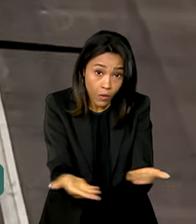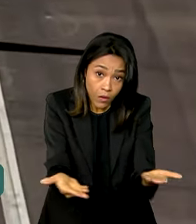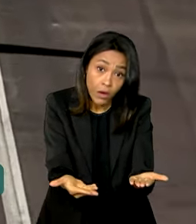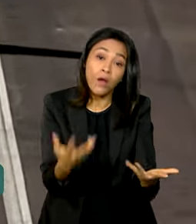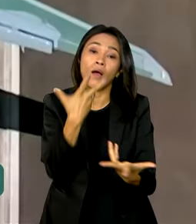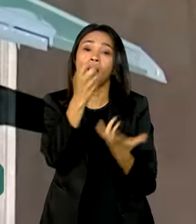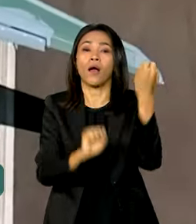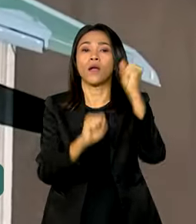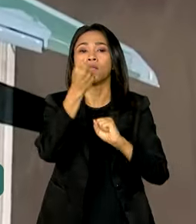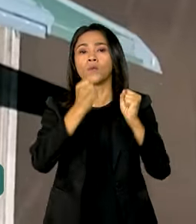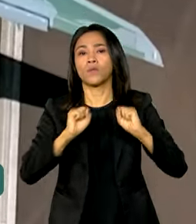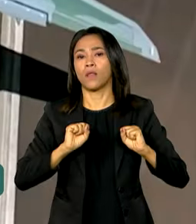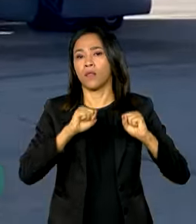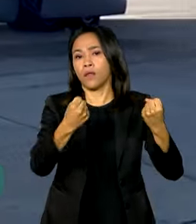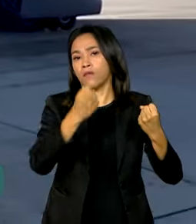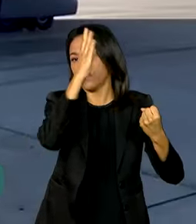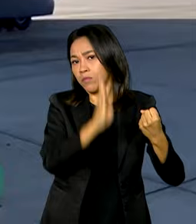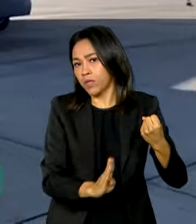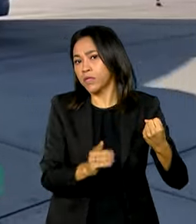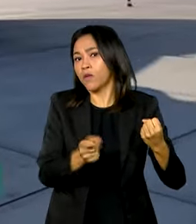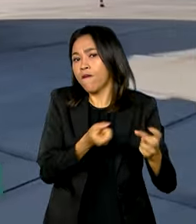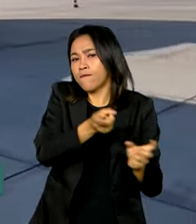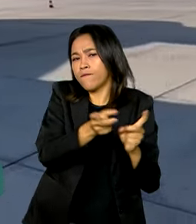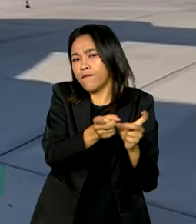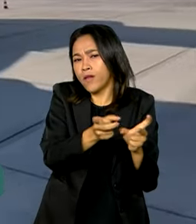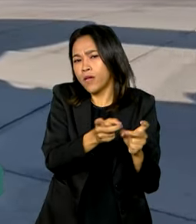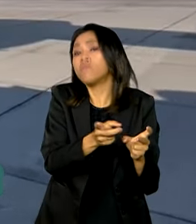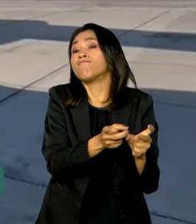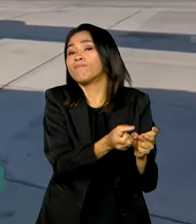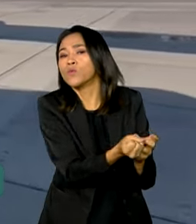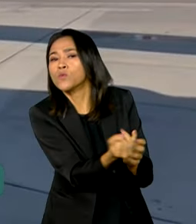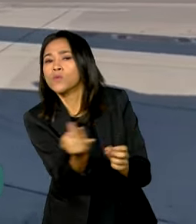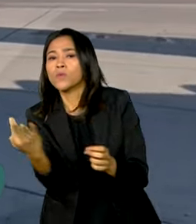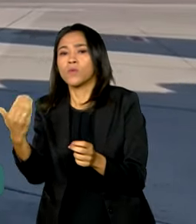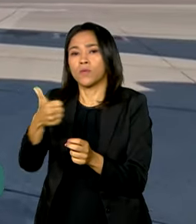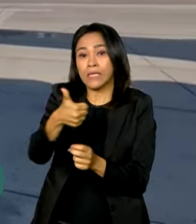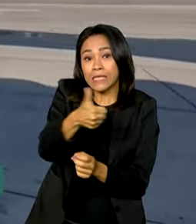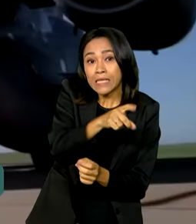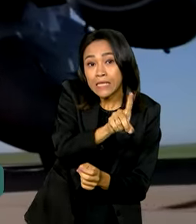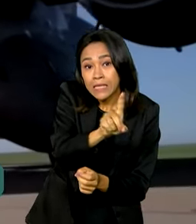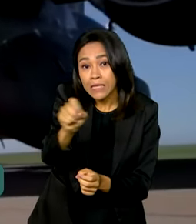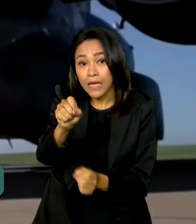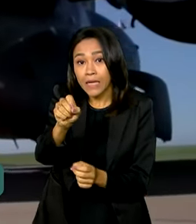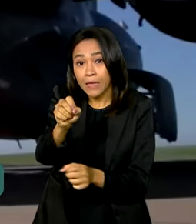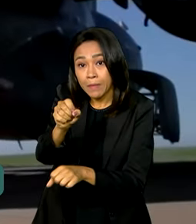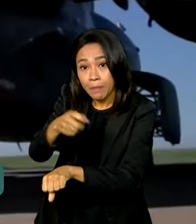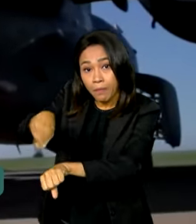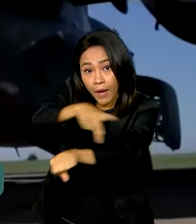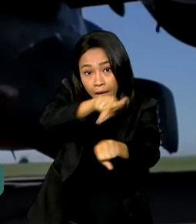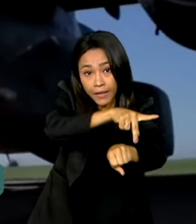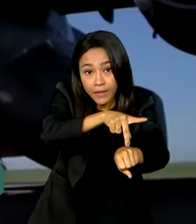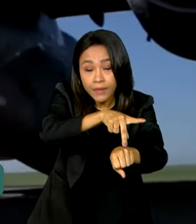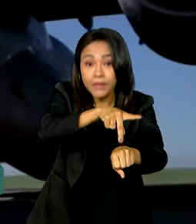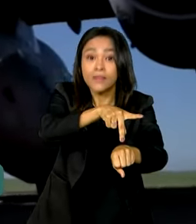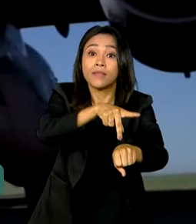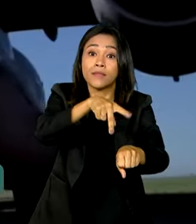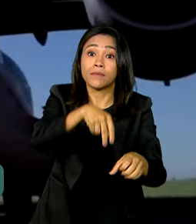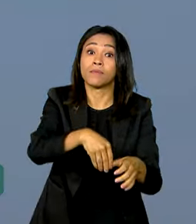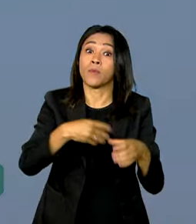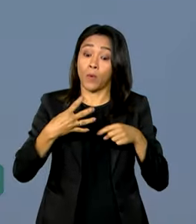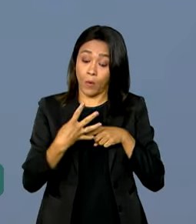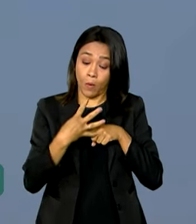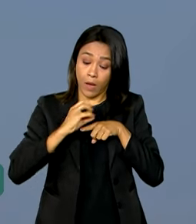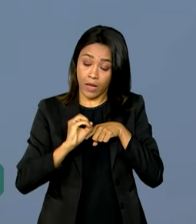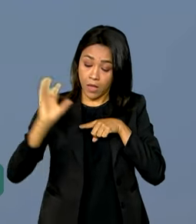a indústria da defesa nacional comercializa para cerca de 100 países, sendo que 40% das